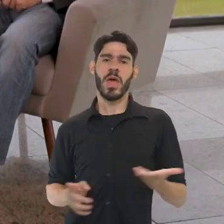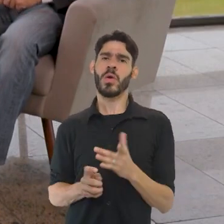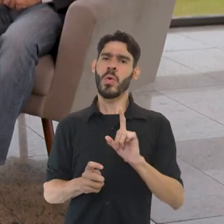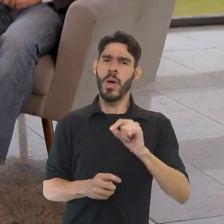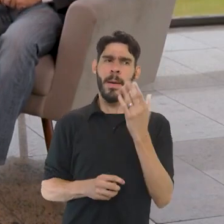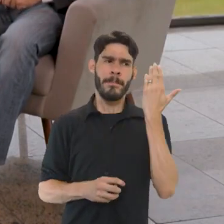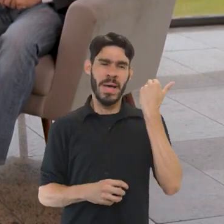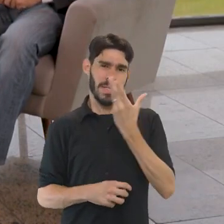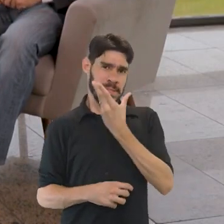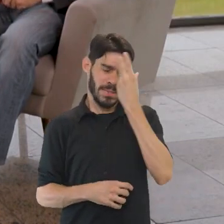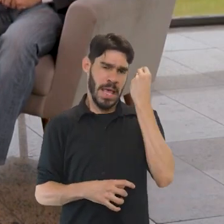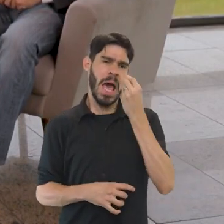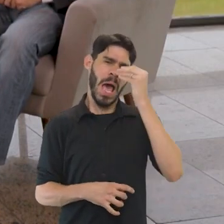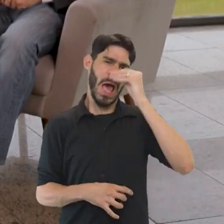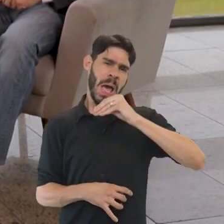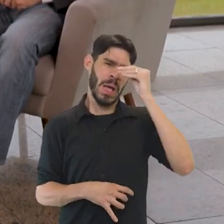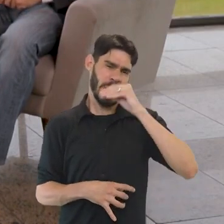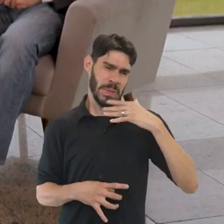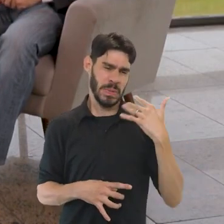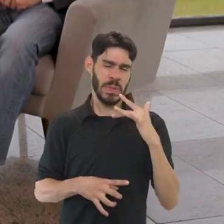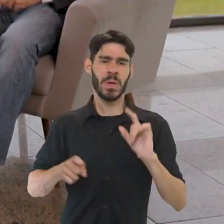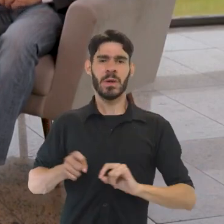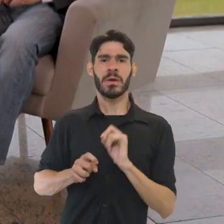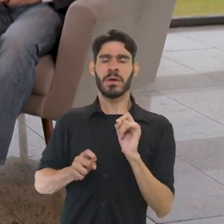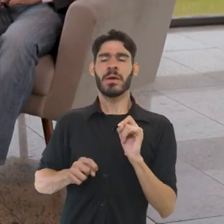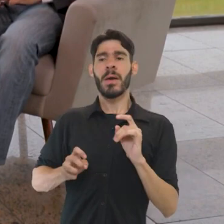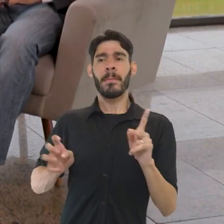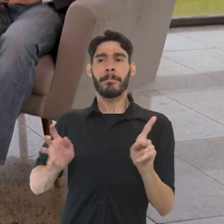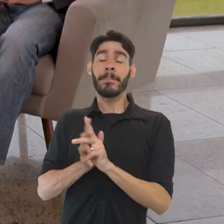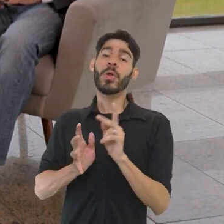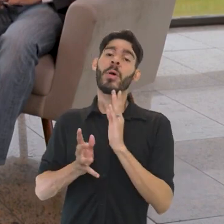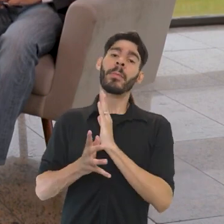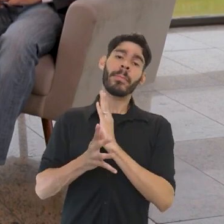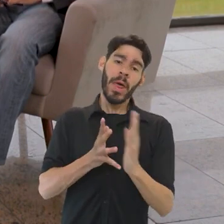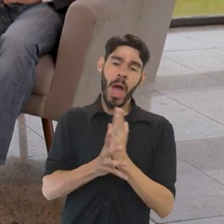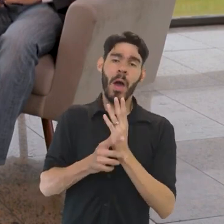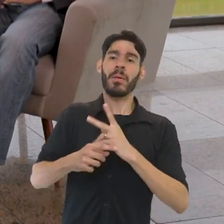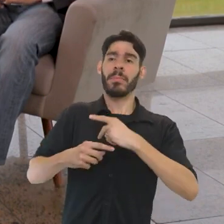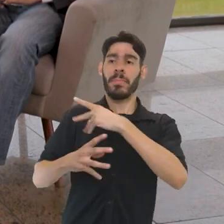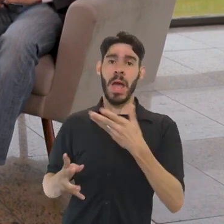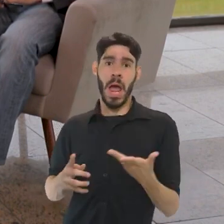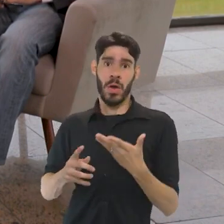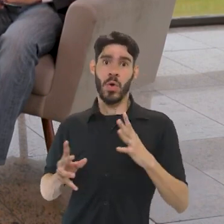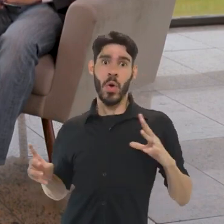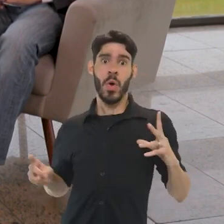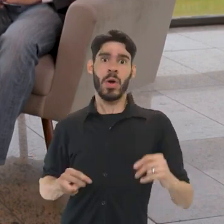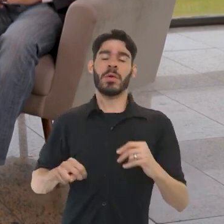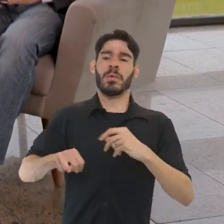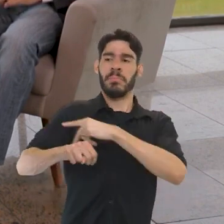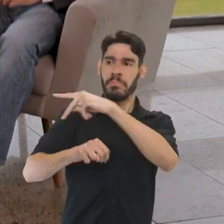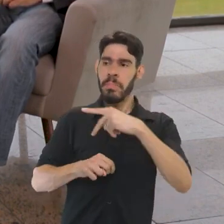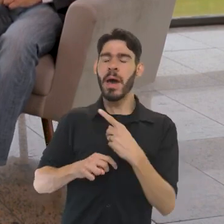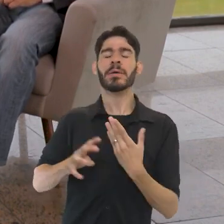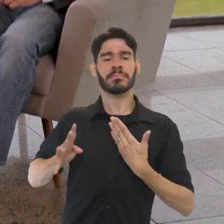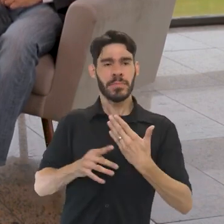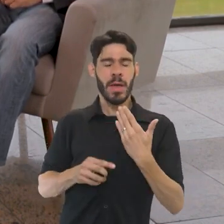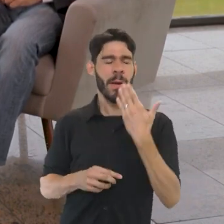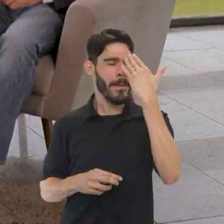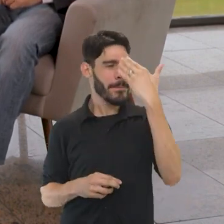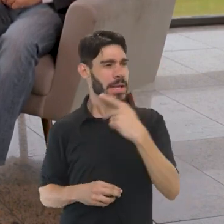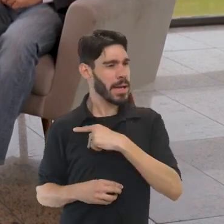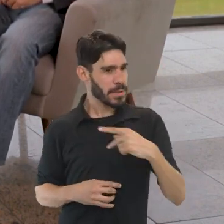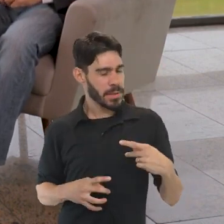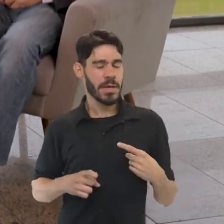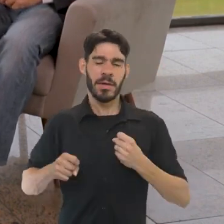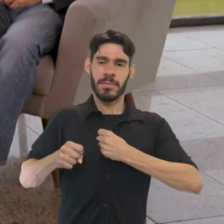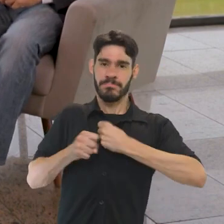era esquecida do governo passado, muito enfraquecida, era muito direcionada a alguns países, agora a gente aloga com todo mundo novamente. Presidente,